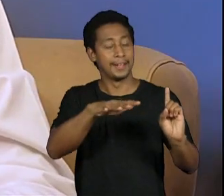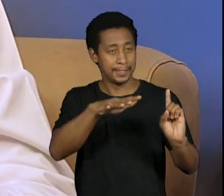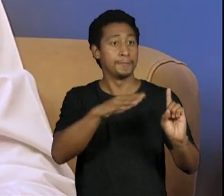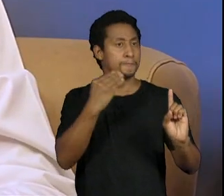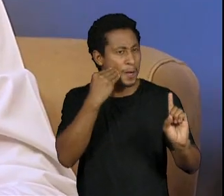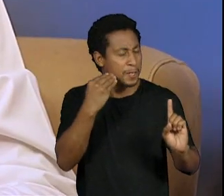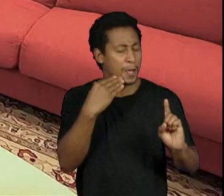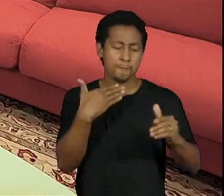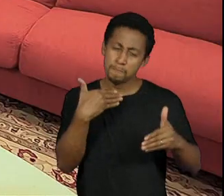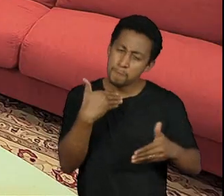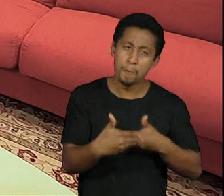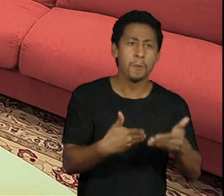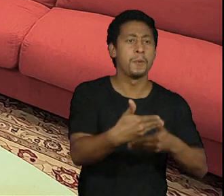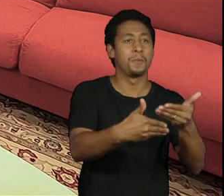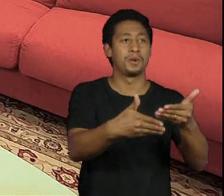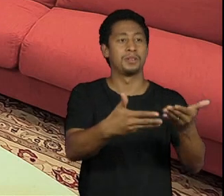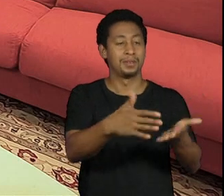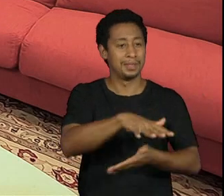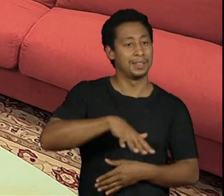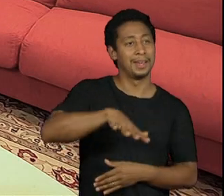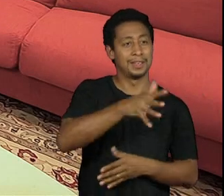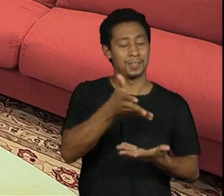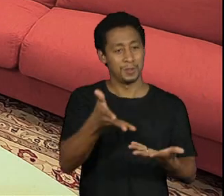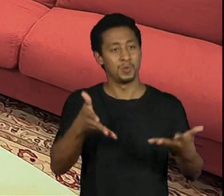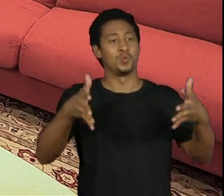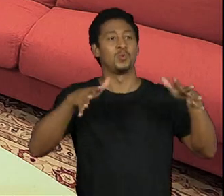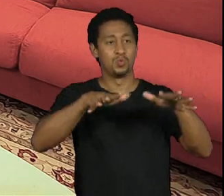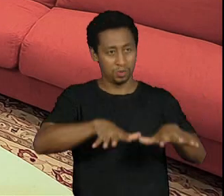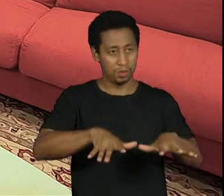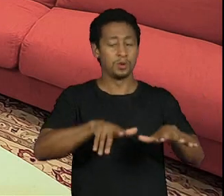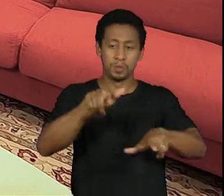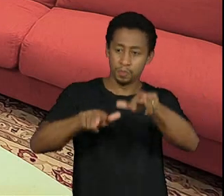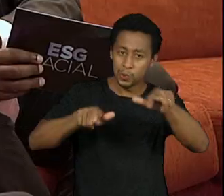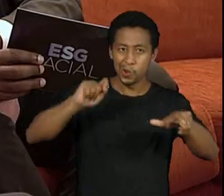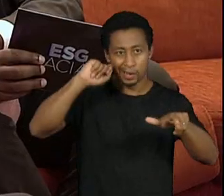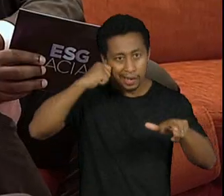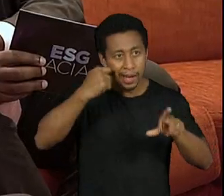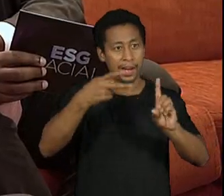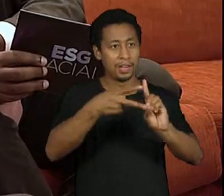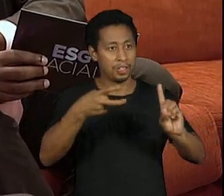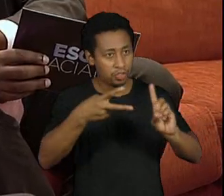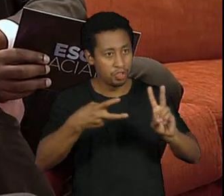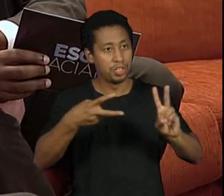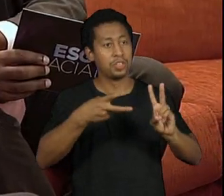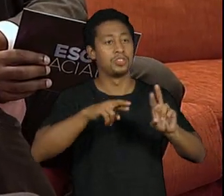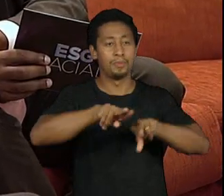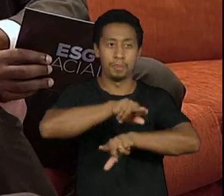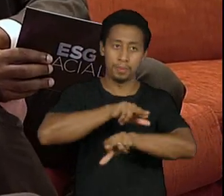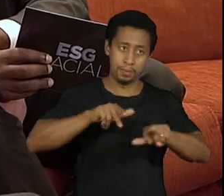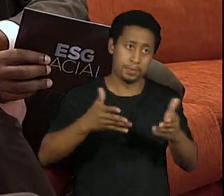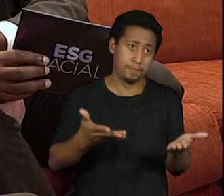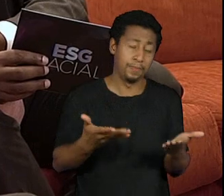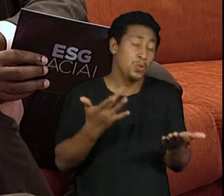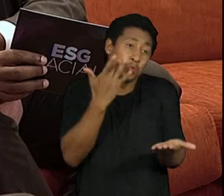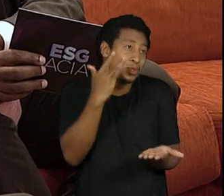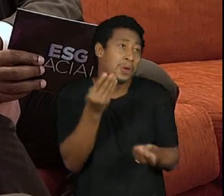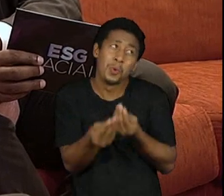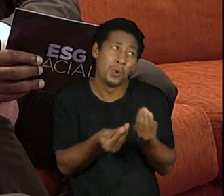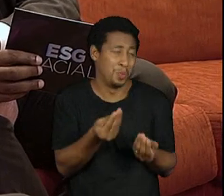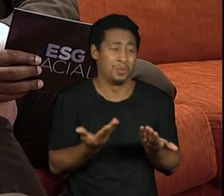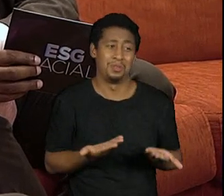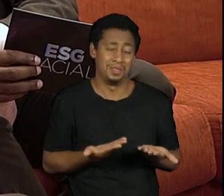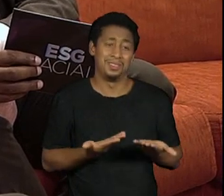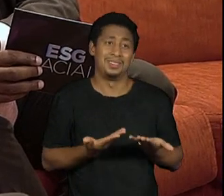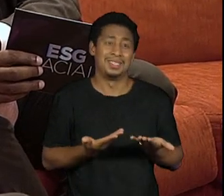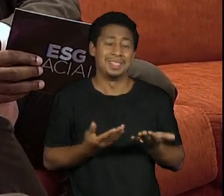avançar nessa questão da inclusão Eu não acredito que seja uma solução permanente de longo prazo Mas eu acho que sem ela